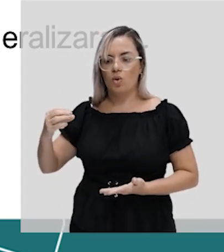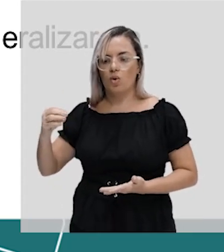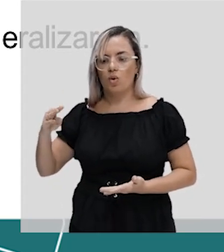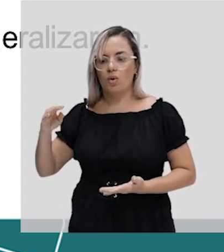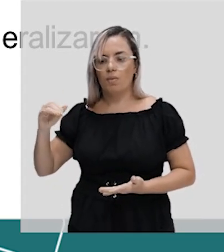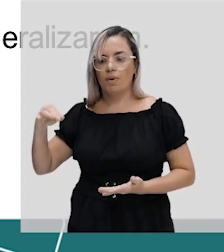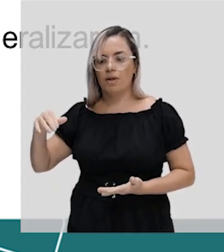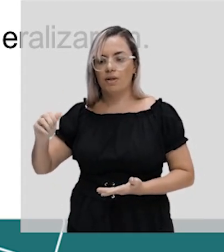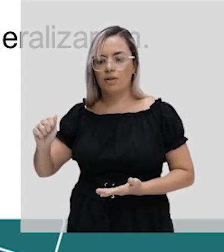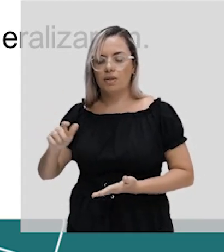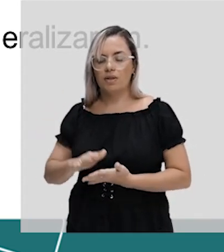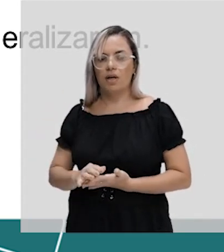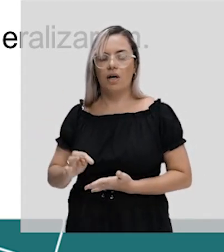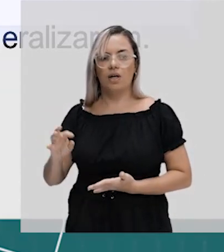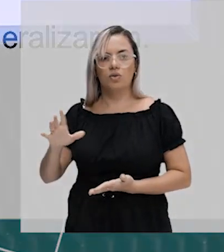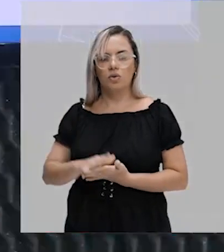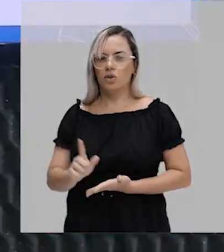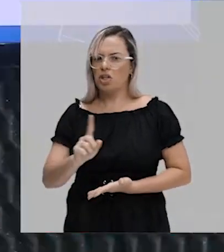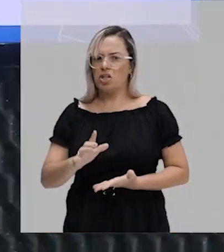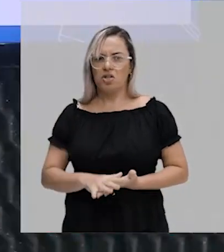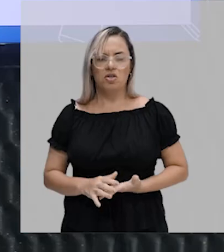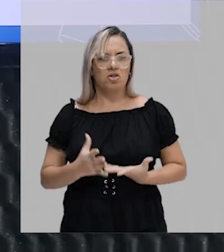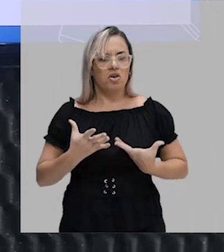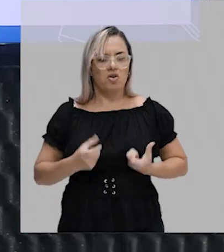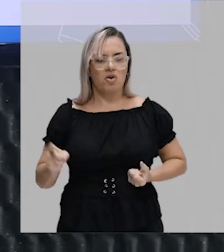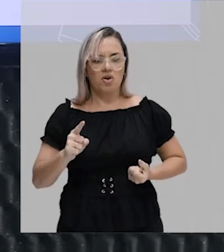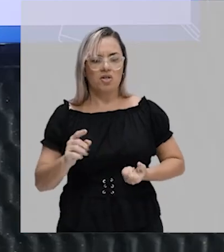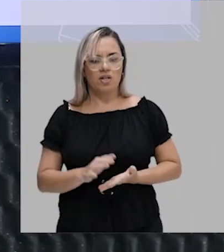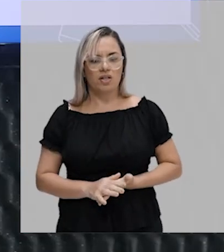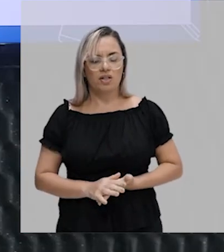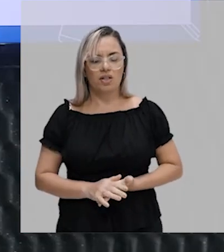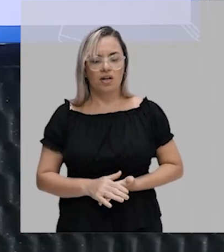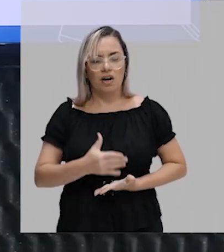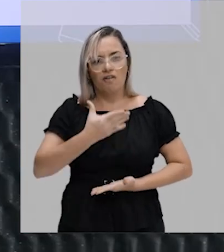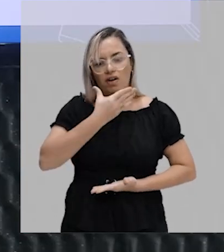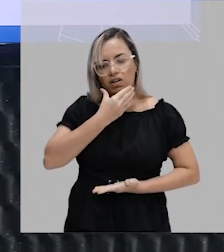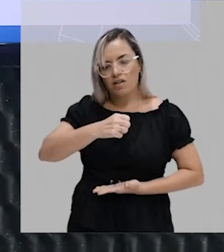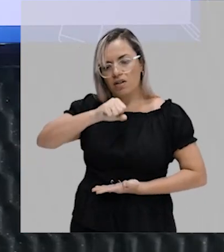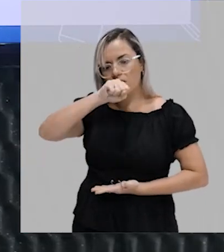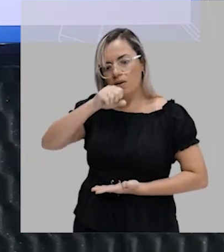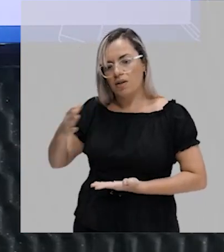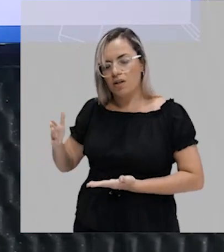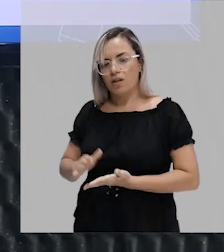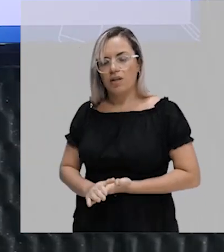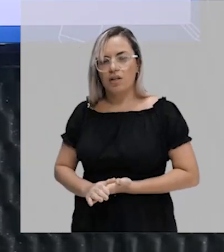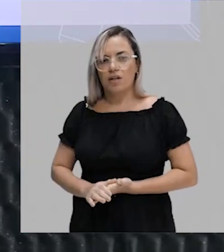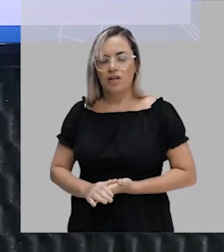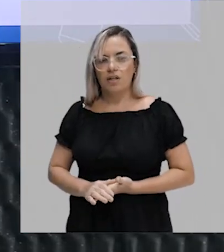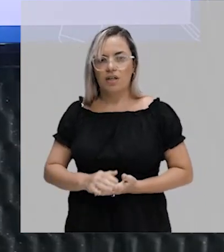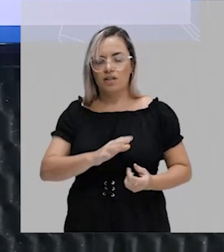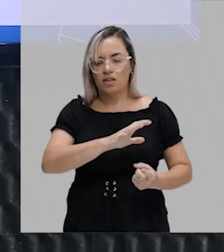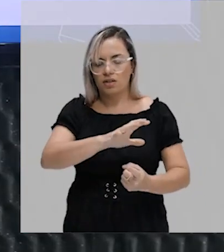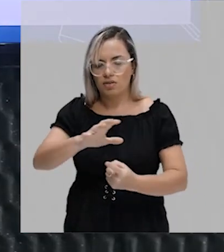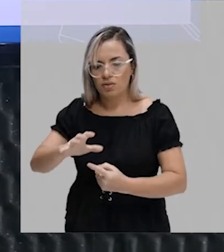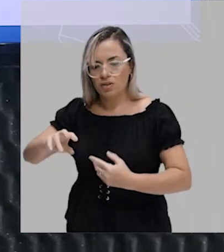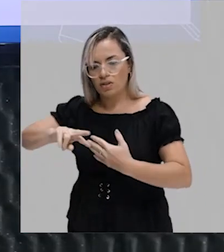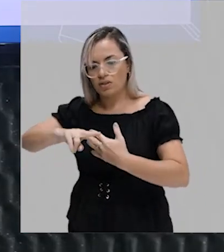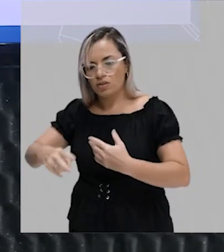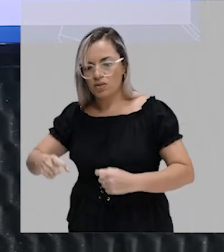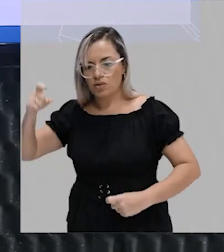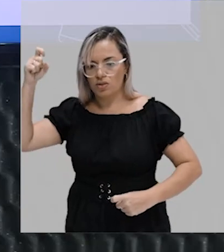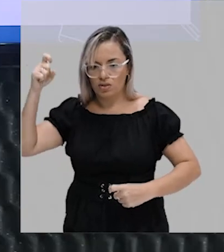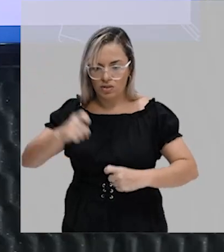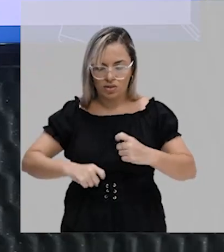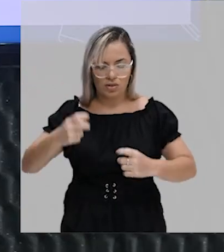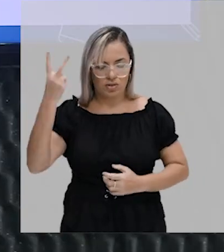da paternidade e a cultura do estupro se generalizaram desde o período colonial no Brasil. Então, por